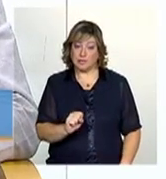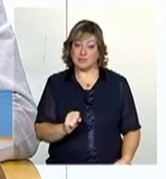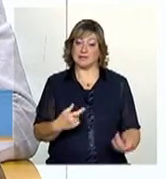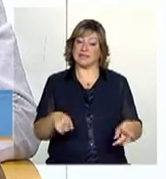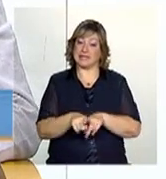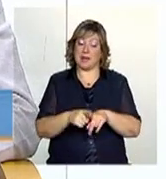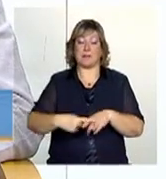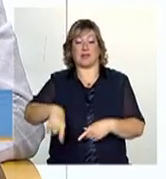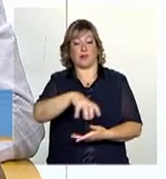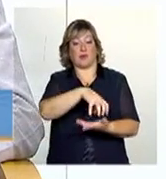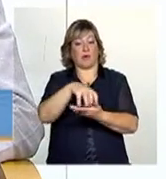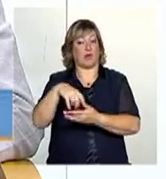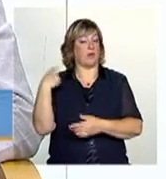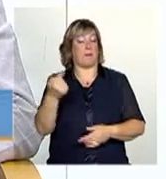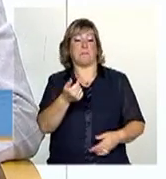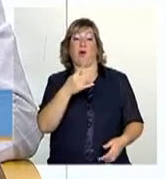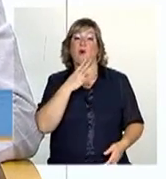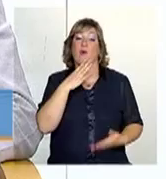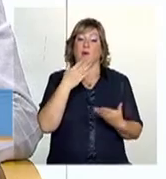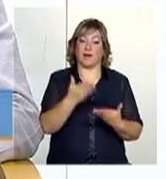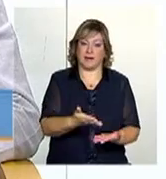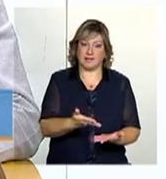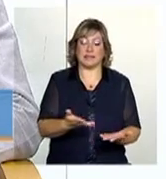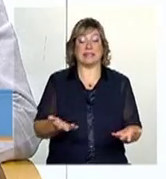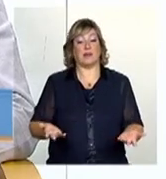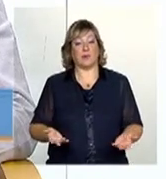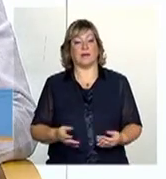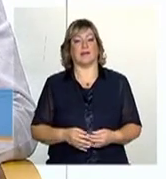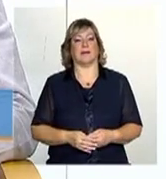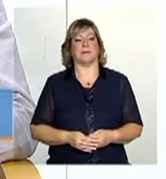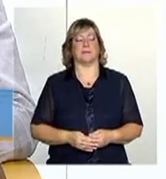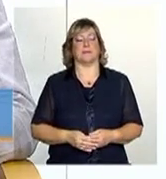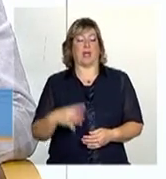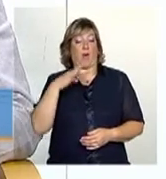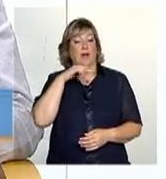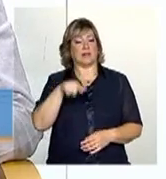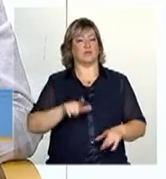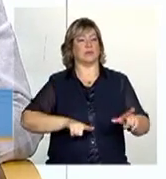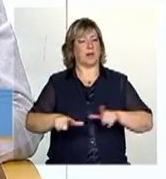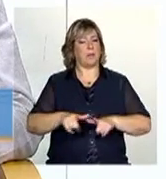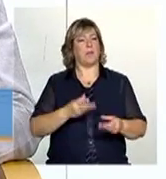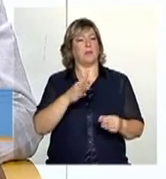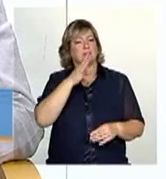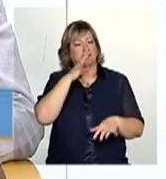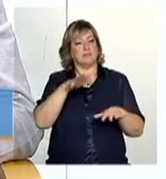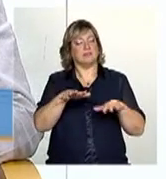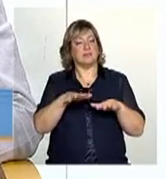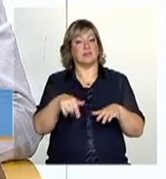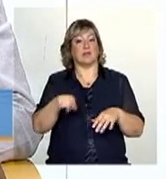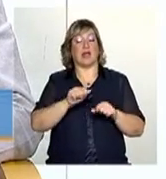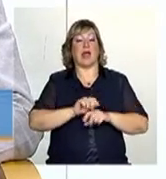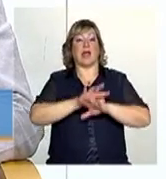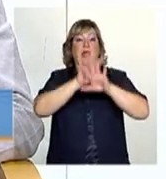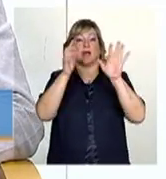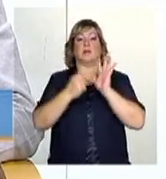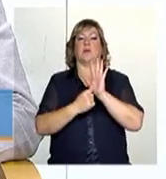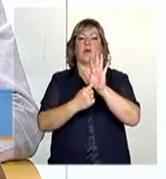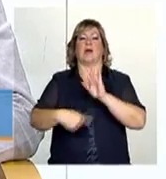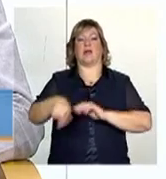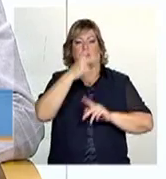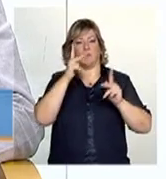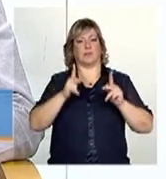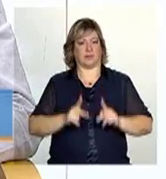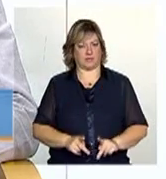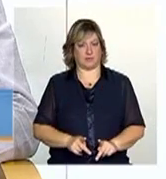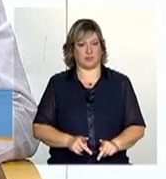pouco conhecido para os nossos gestores. Então eu acho que é um trabalho muito interessante você dar visibilidade a essa população